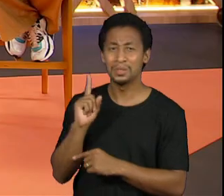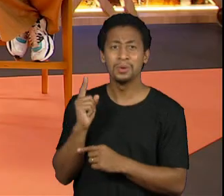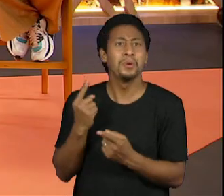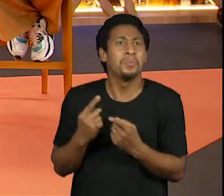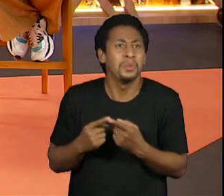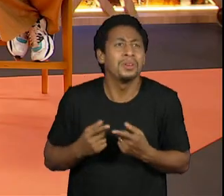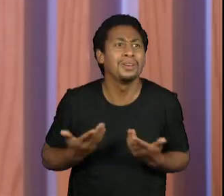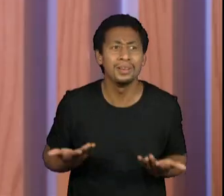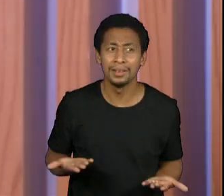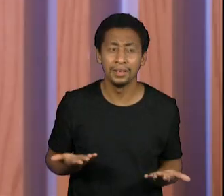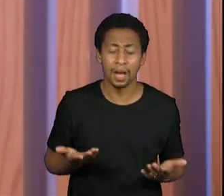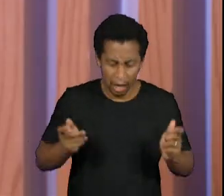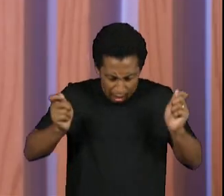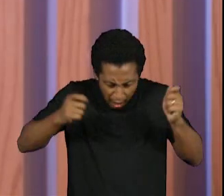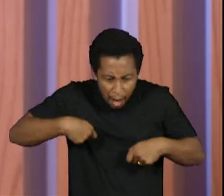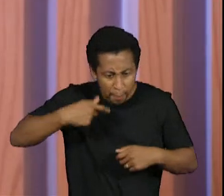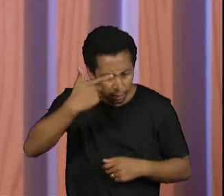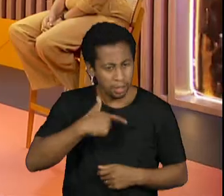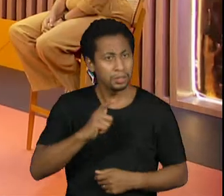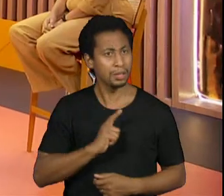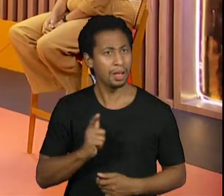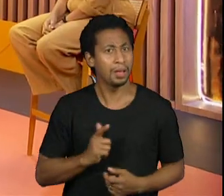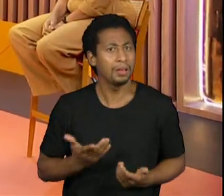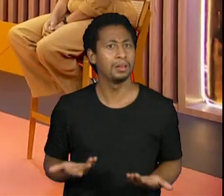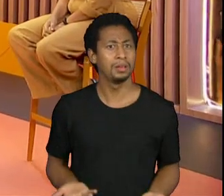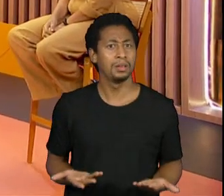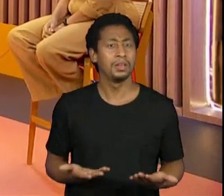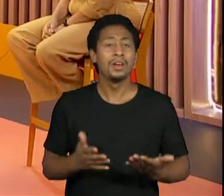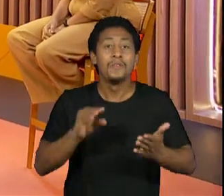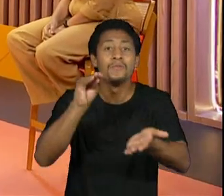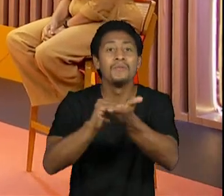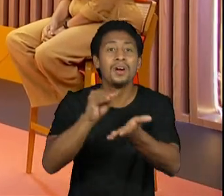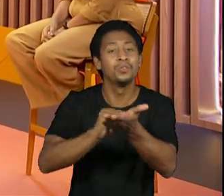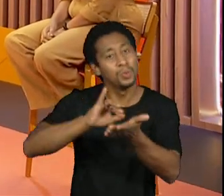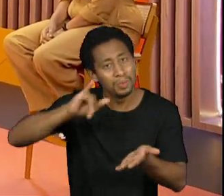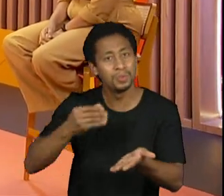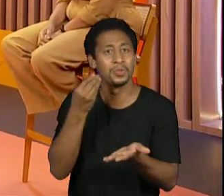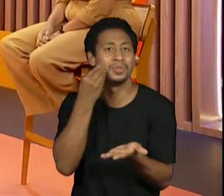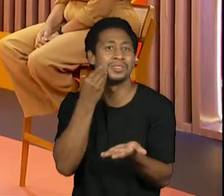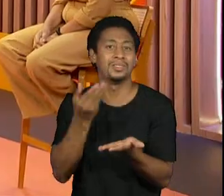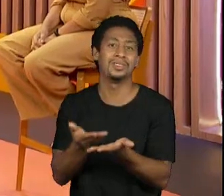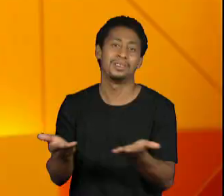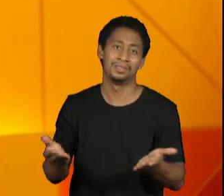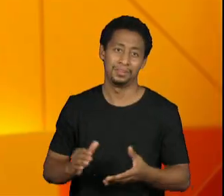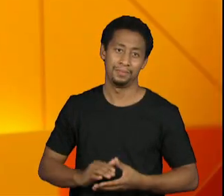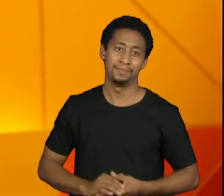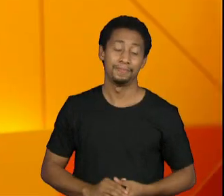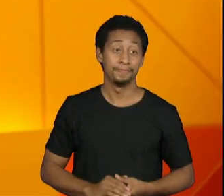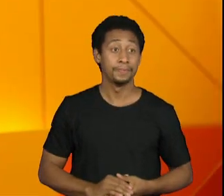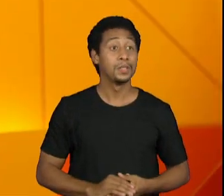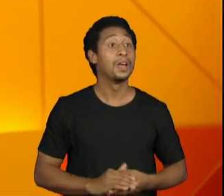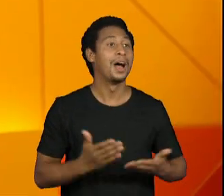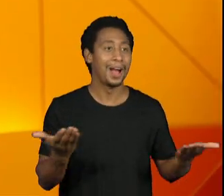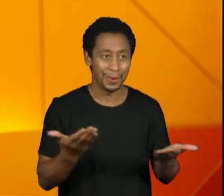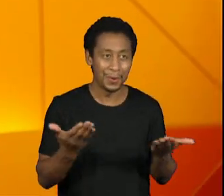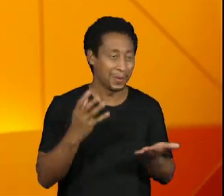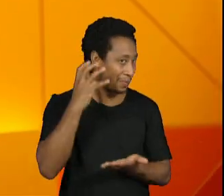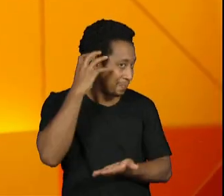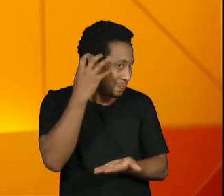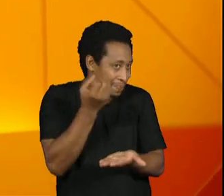qualquer possibilidade, oportunidade que é dada a esse grupo, esse grupo muito se destaca. Vamos falar agora de podcast.